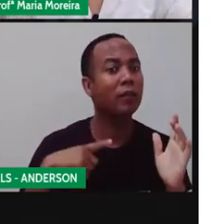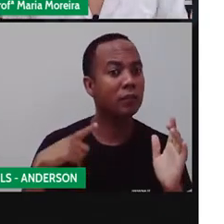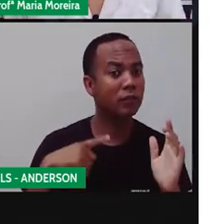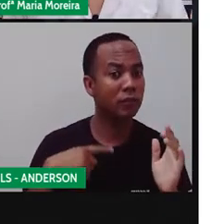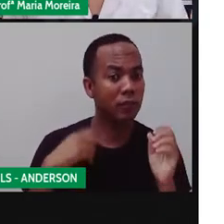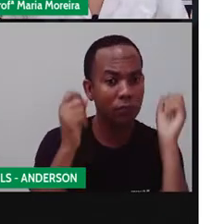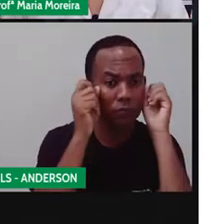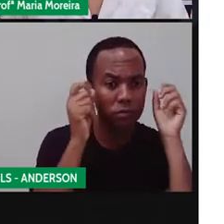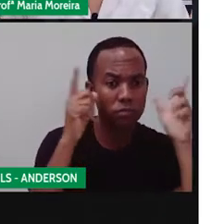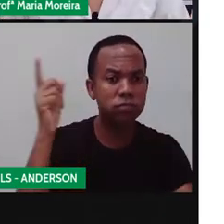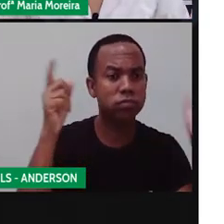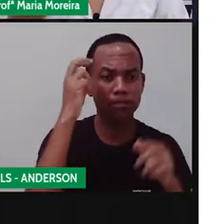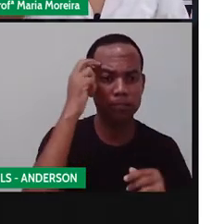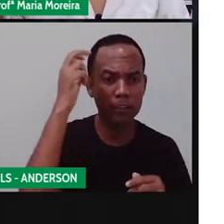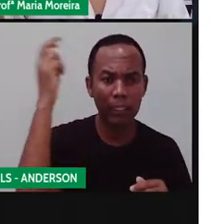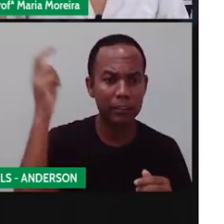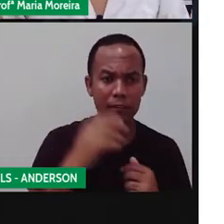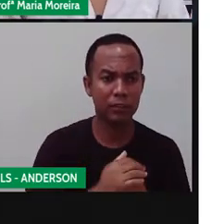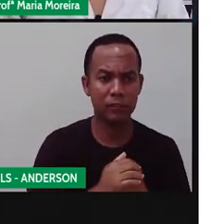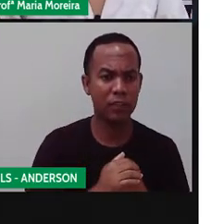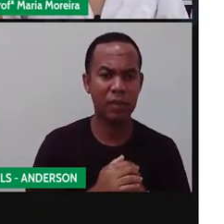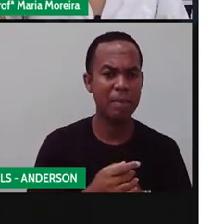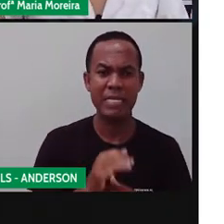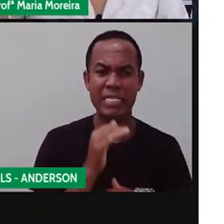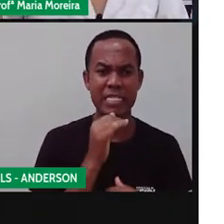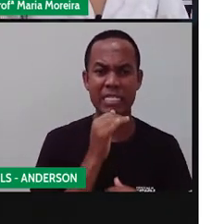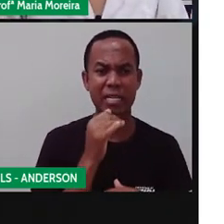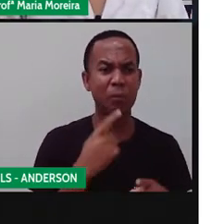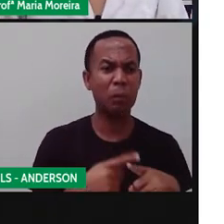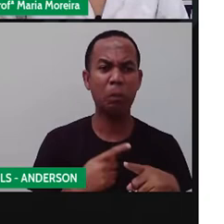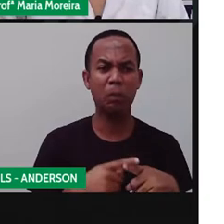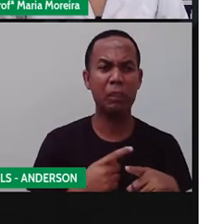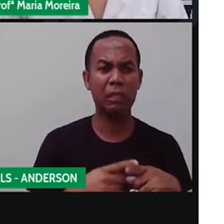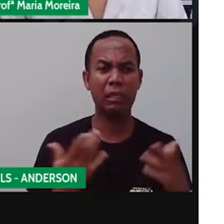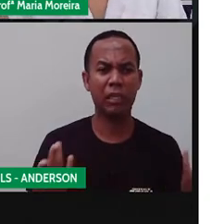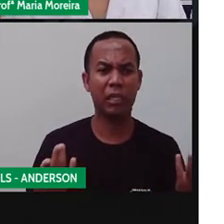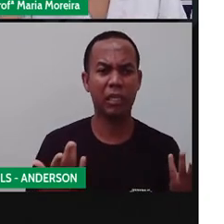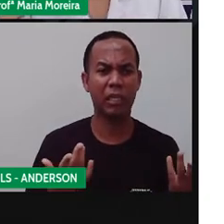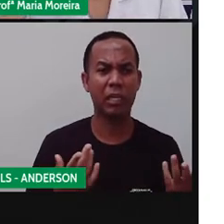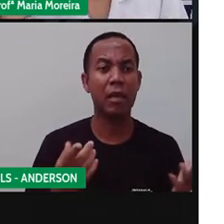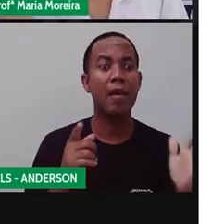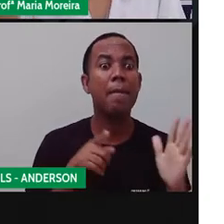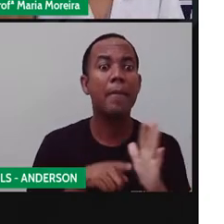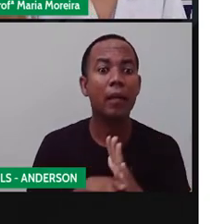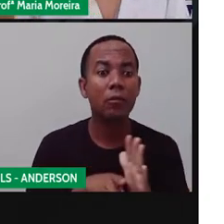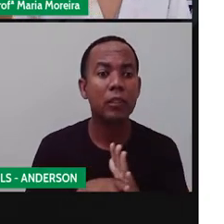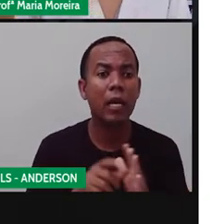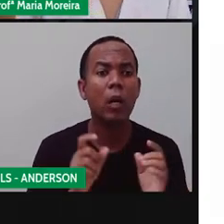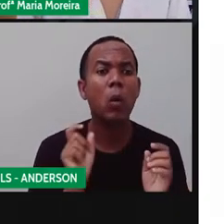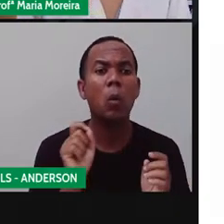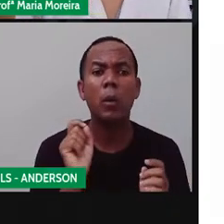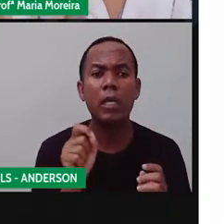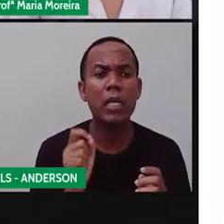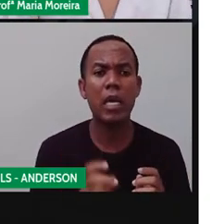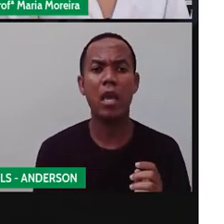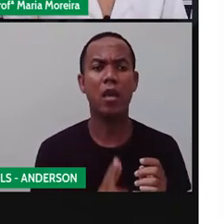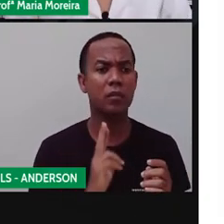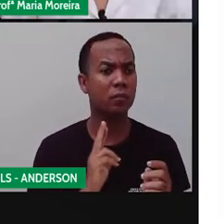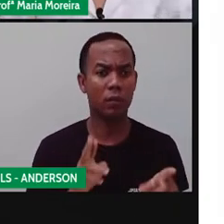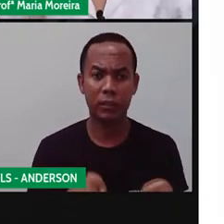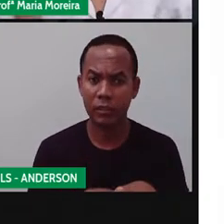resolução para isso. Não é só você se perguntar o porquê daquilo. É você se perguntar o porquê e ainda ter a resposta.